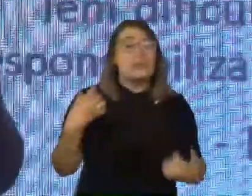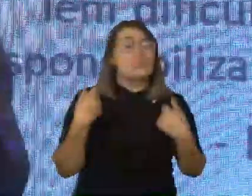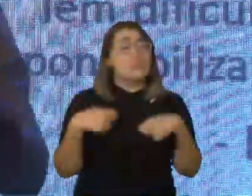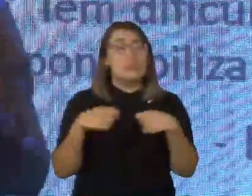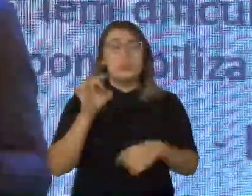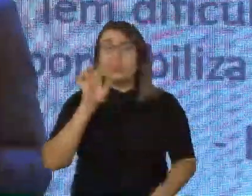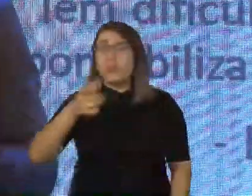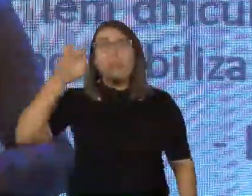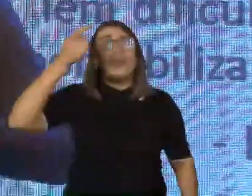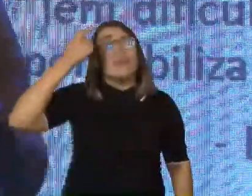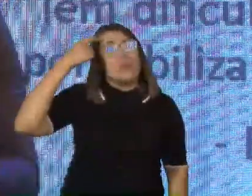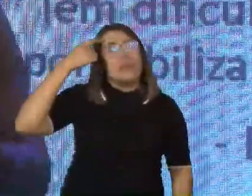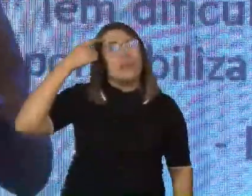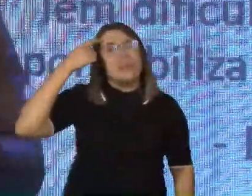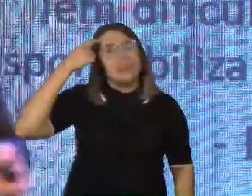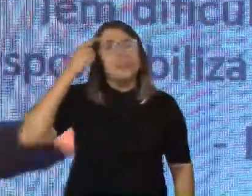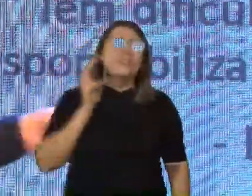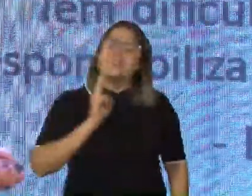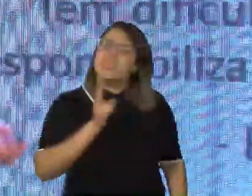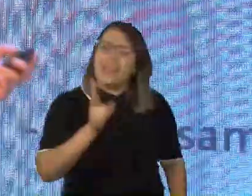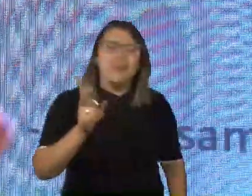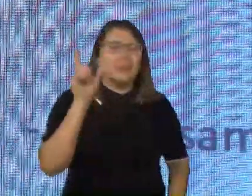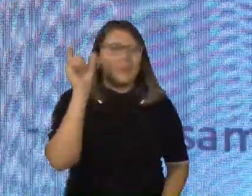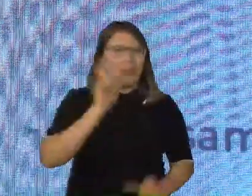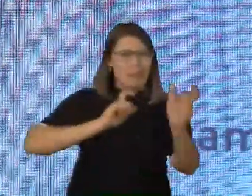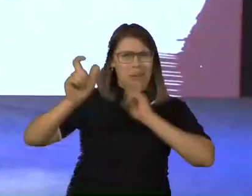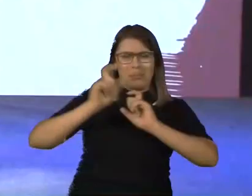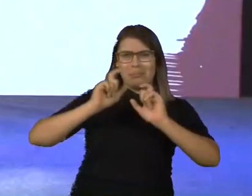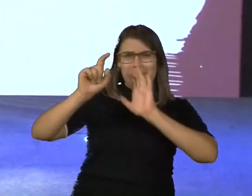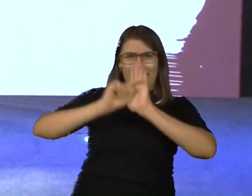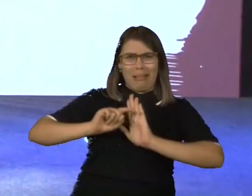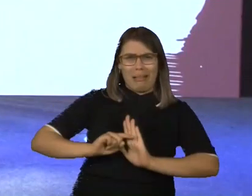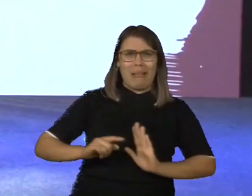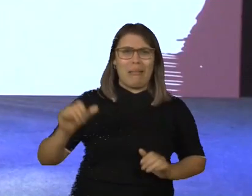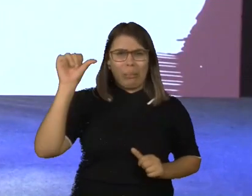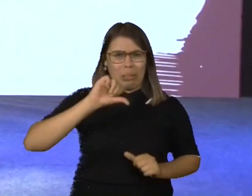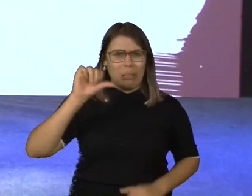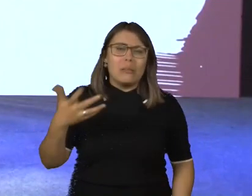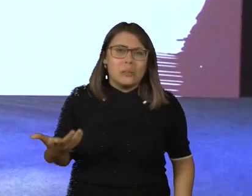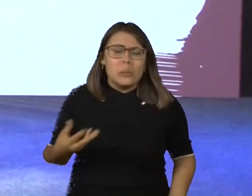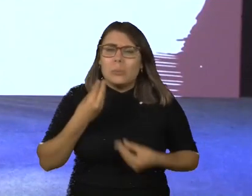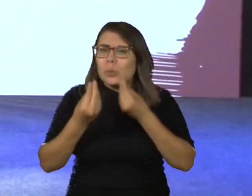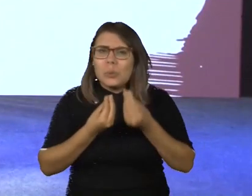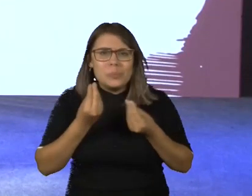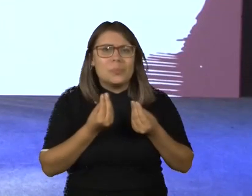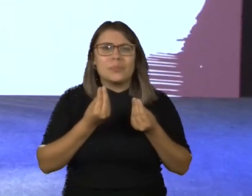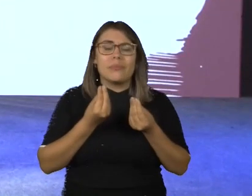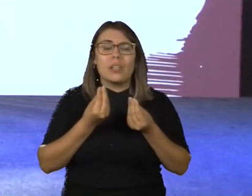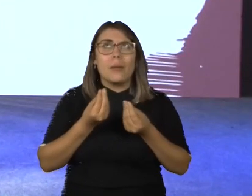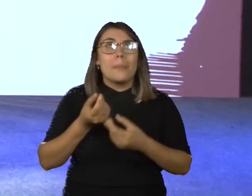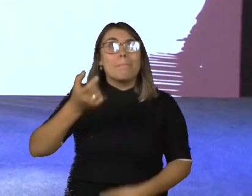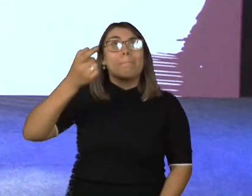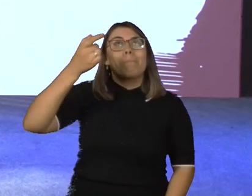operação mental que é sempre na negatividade. Bom, mas Alex, você está trazendo aqui conceitos do que é uma mente limitada.